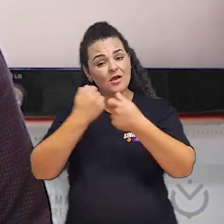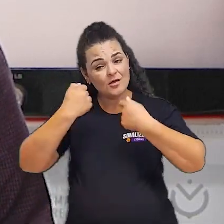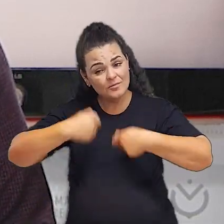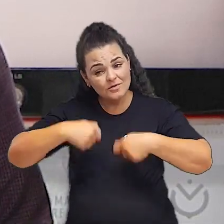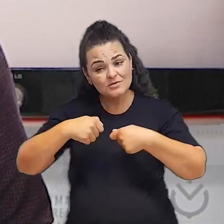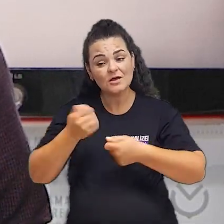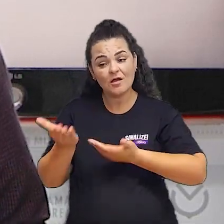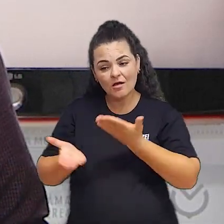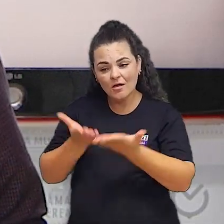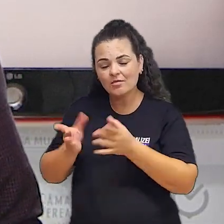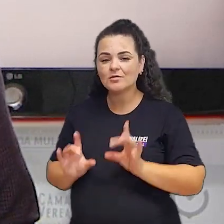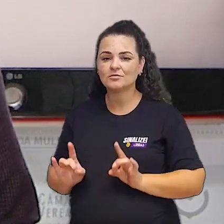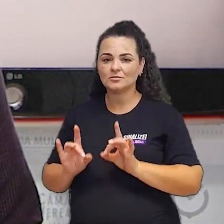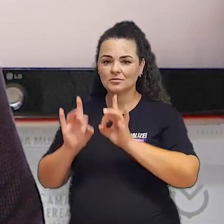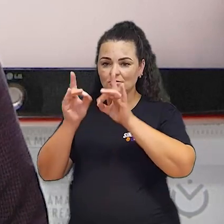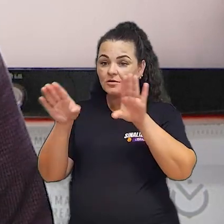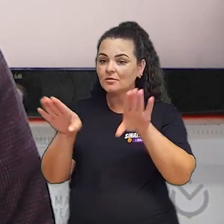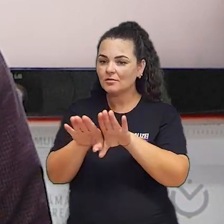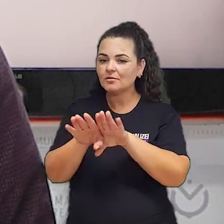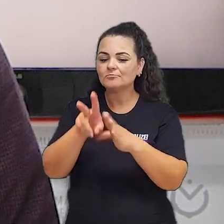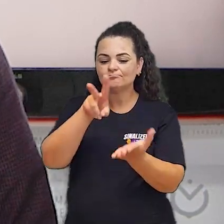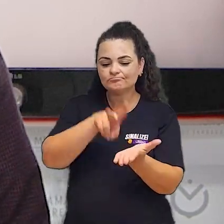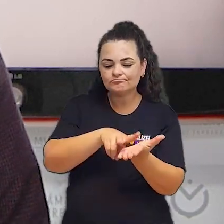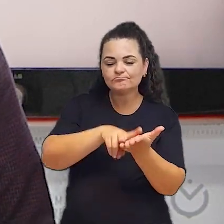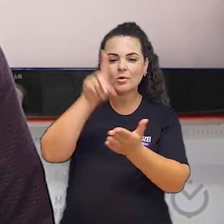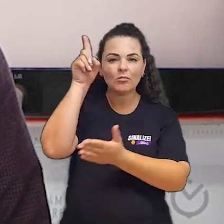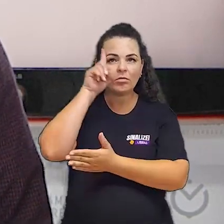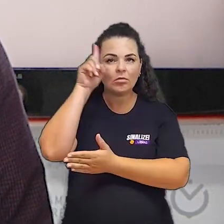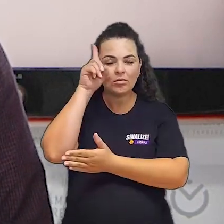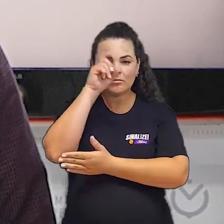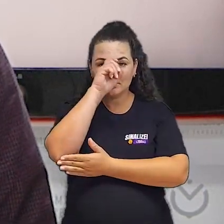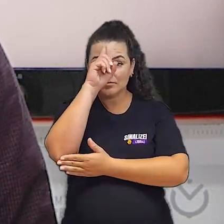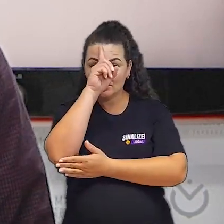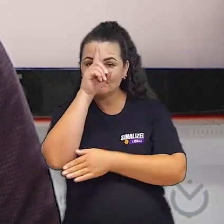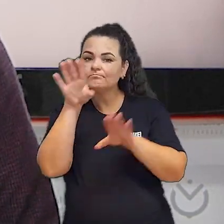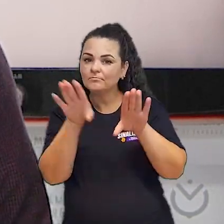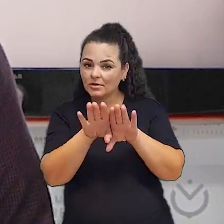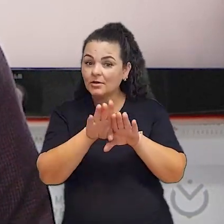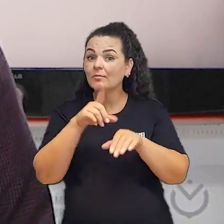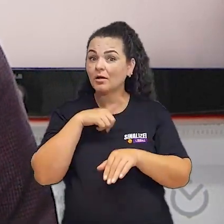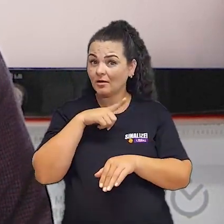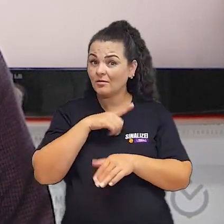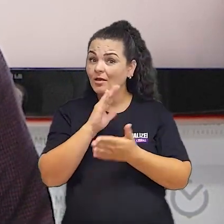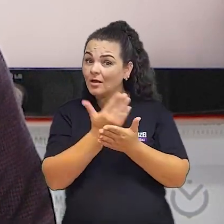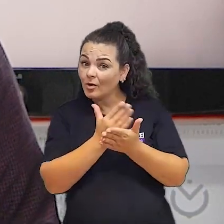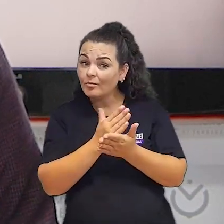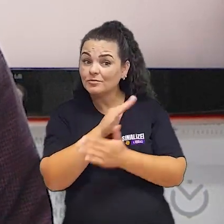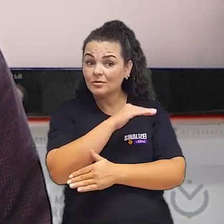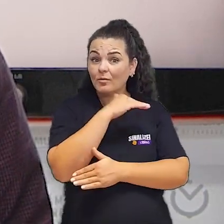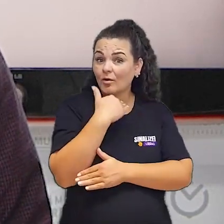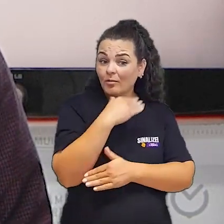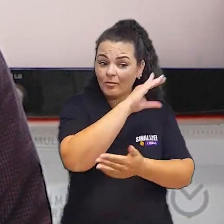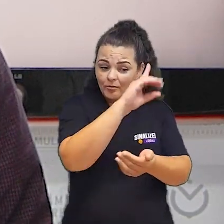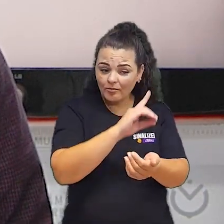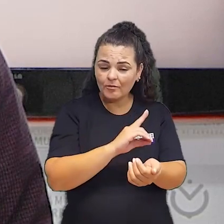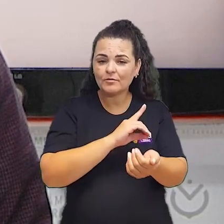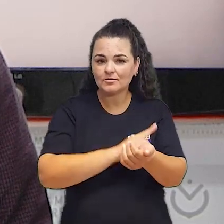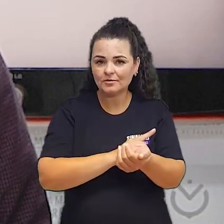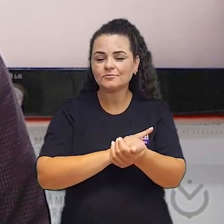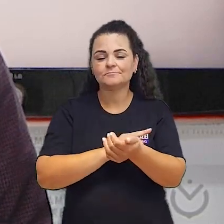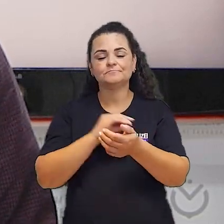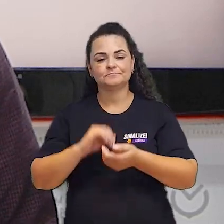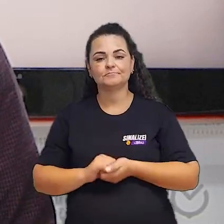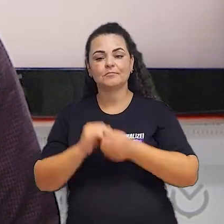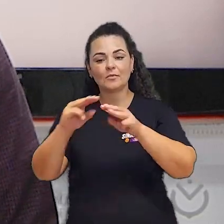casos com atendimentos especiais, internações e até mesmo o óbito. Além disso, a moção leva em